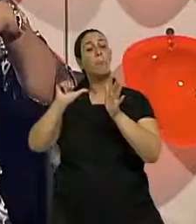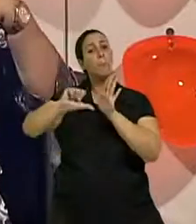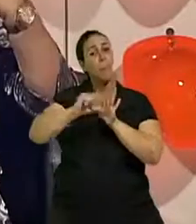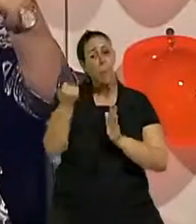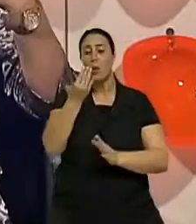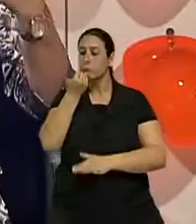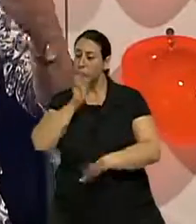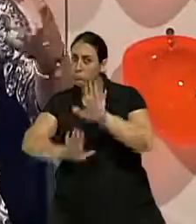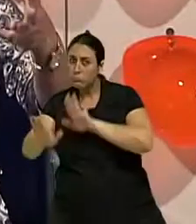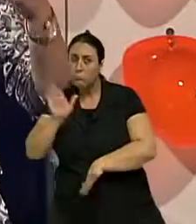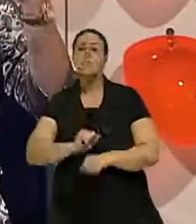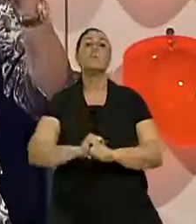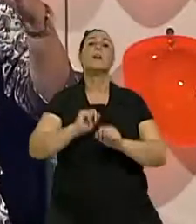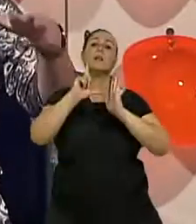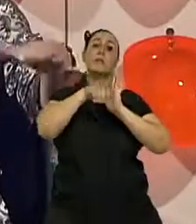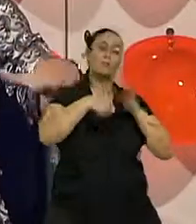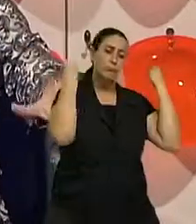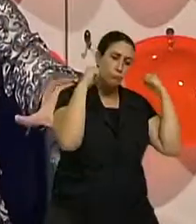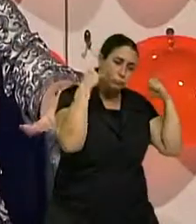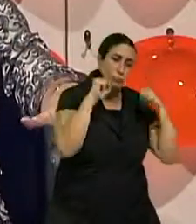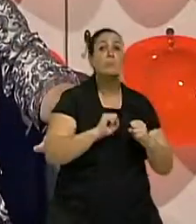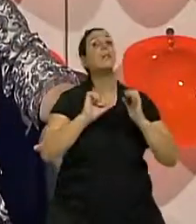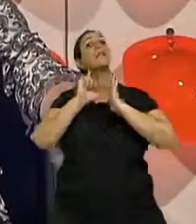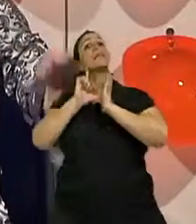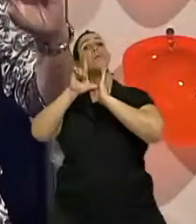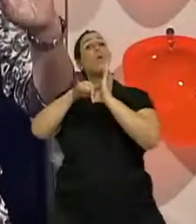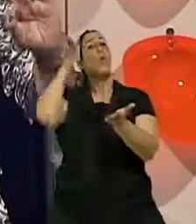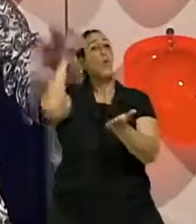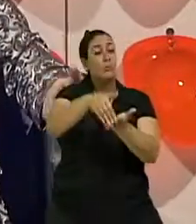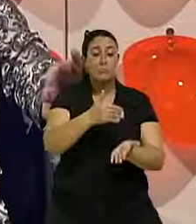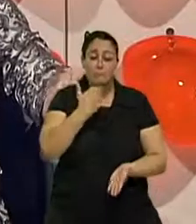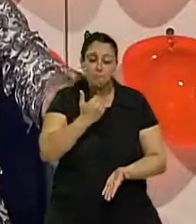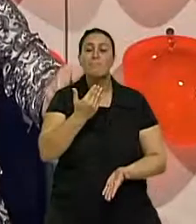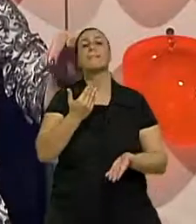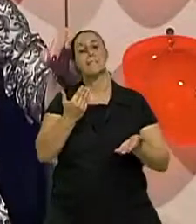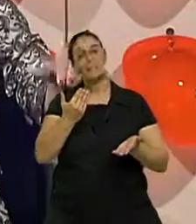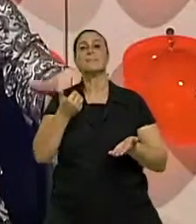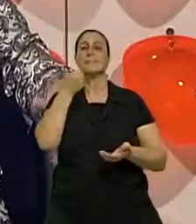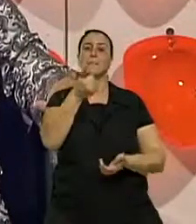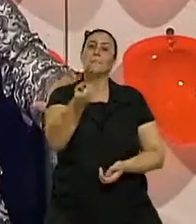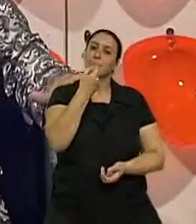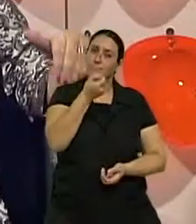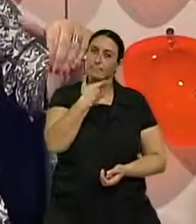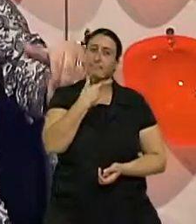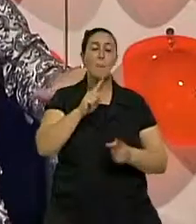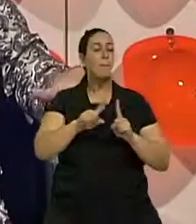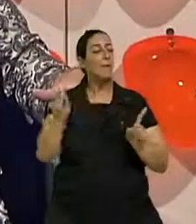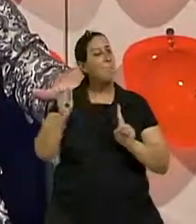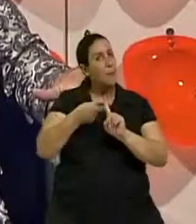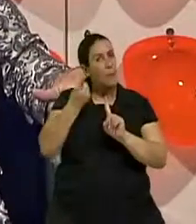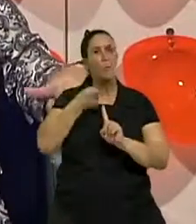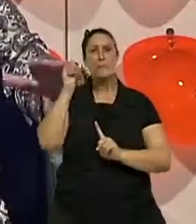das doenças que previnem o envelhecimento, sempre começa com dieta e